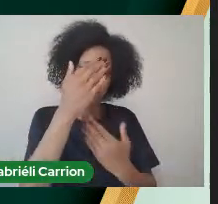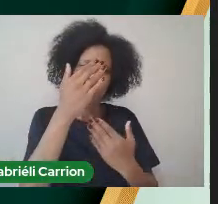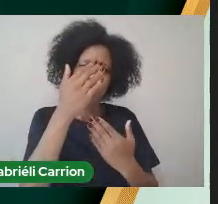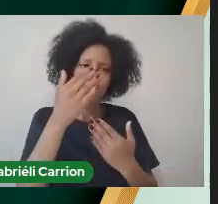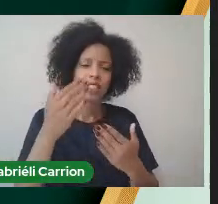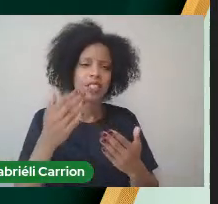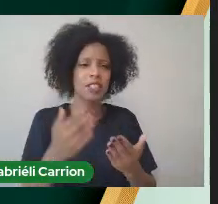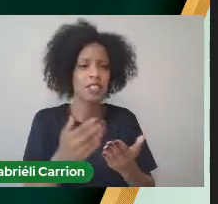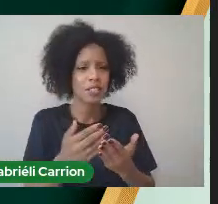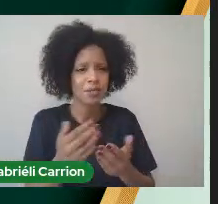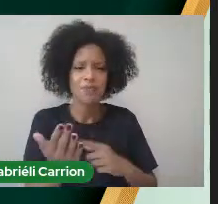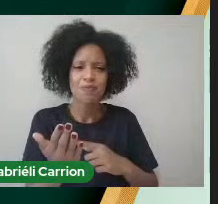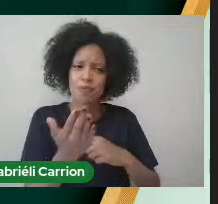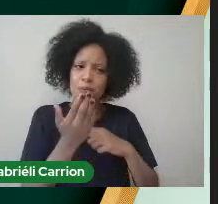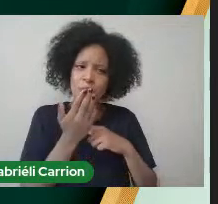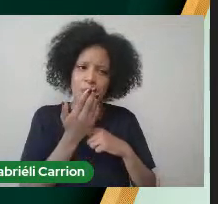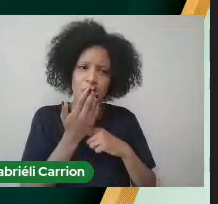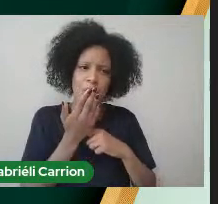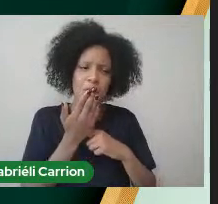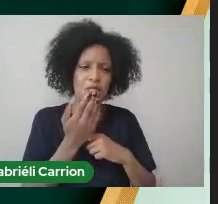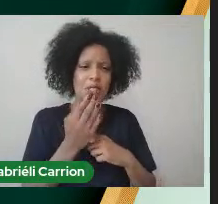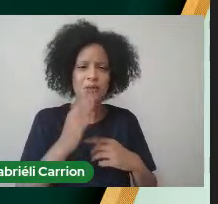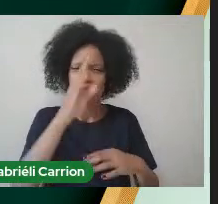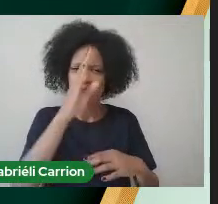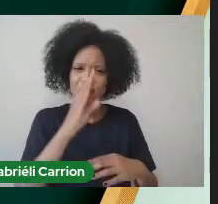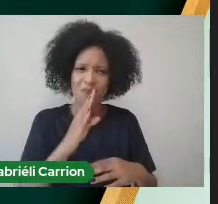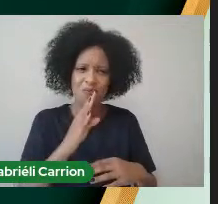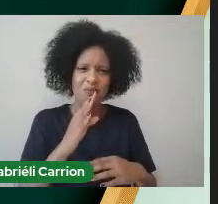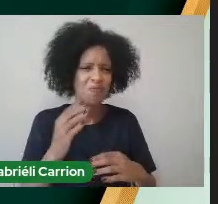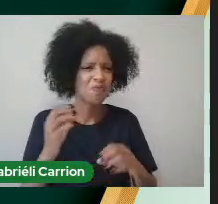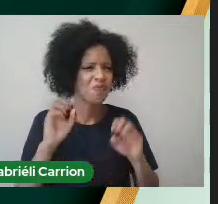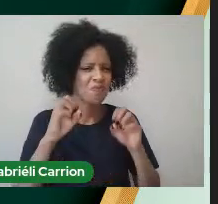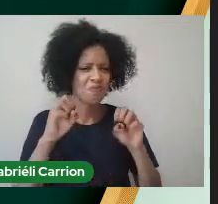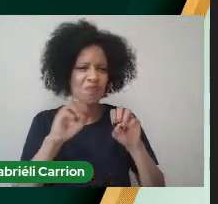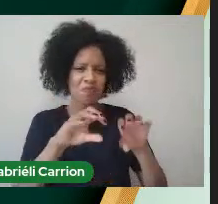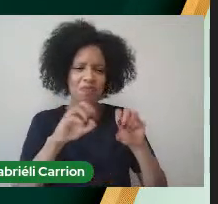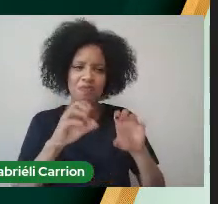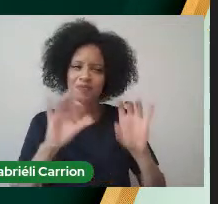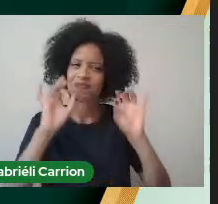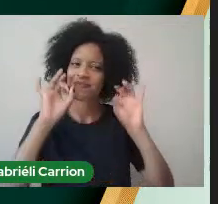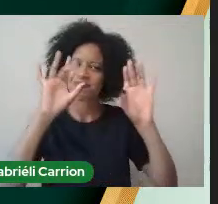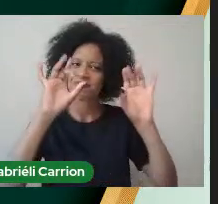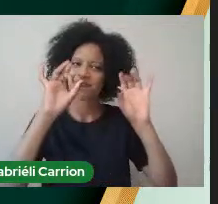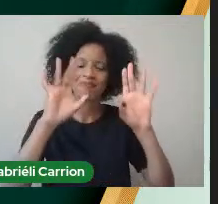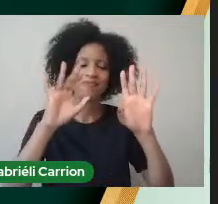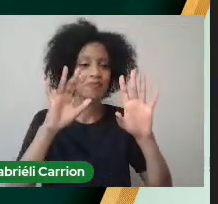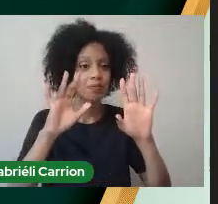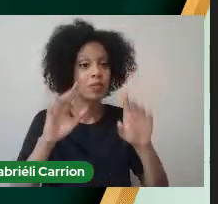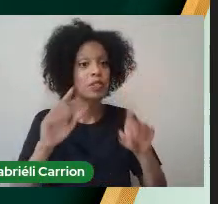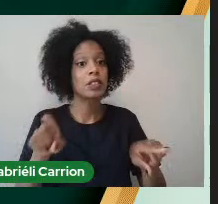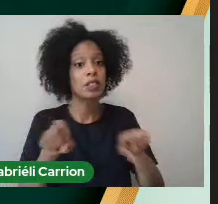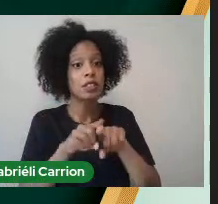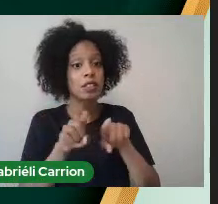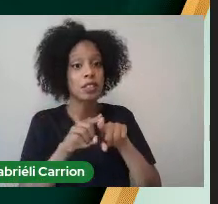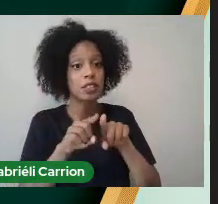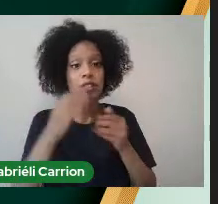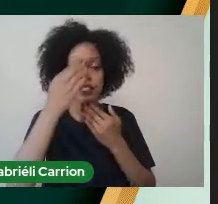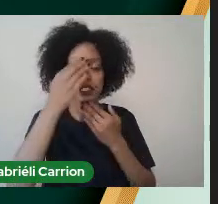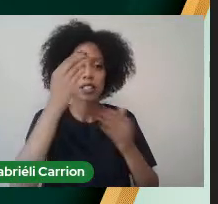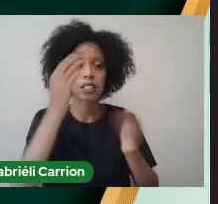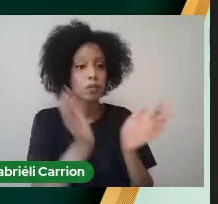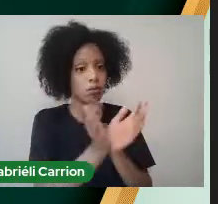graduação Gratuita E de qualidade Agradecer A todos os colegas E agradecer